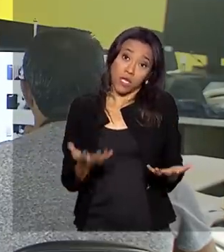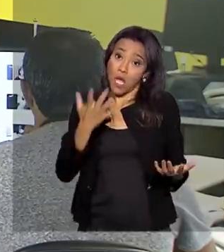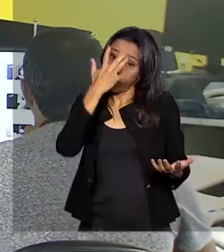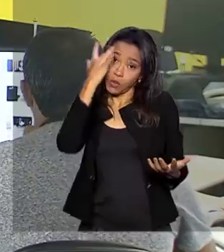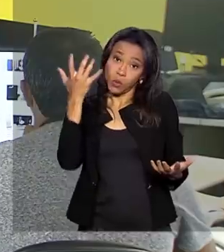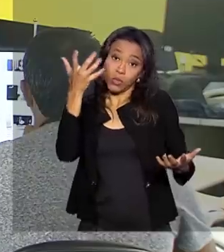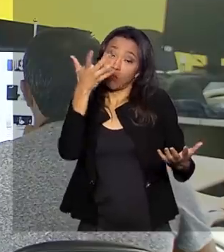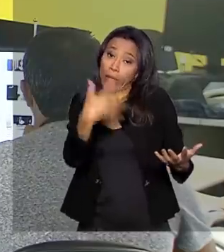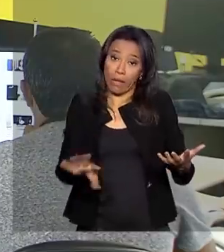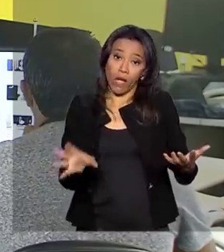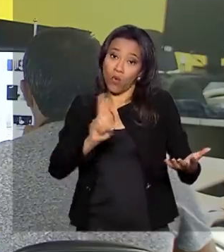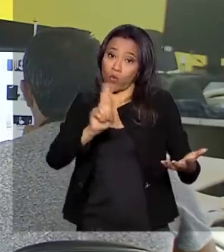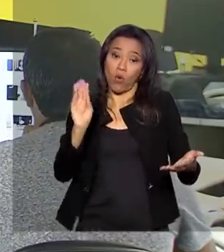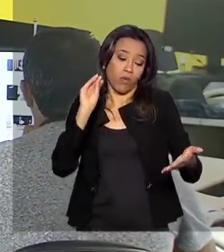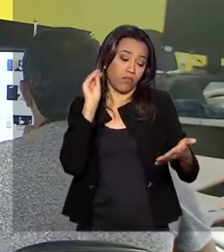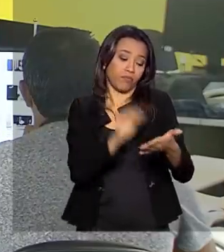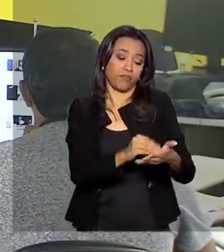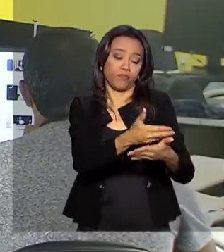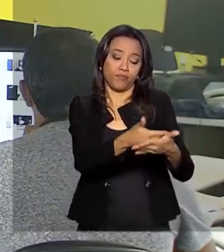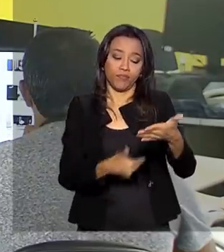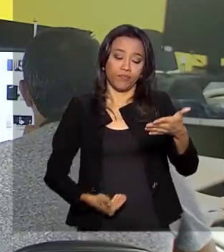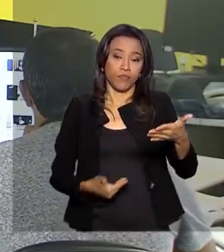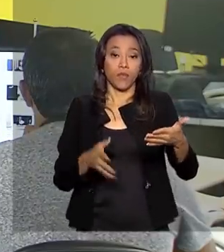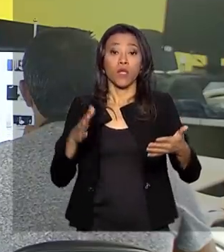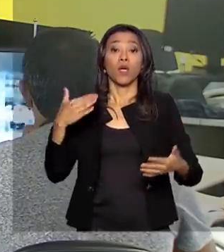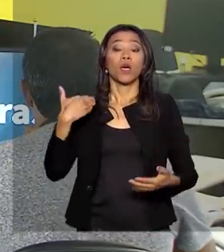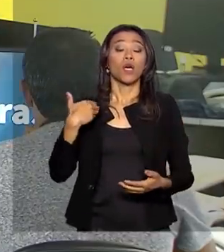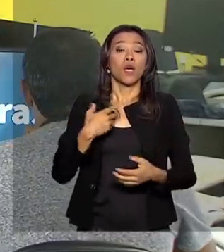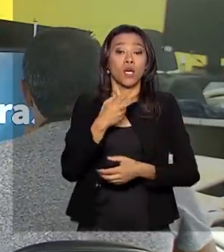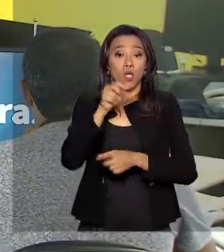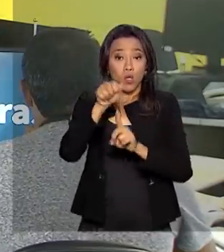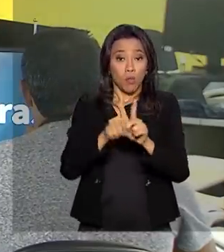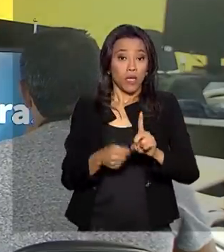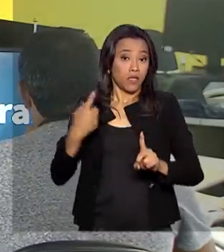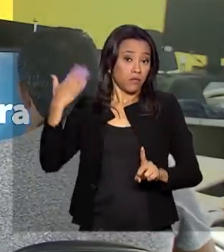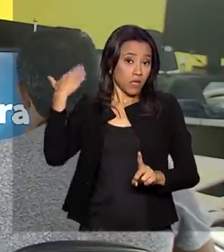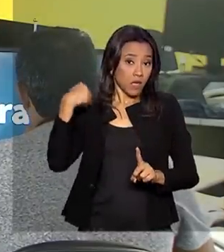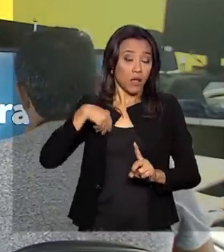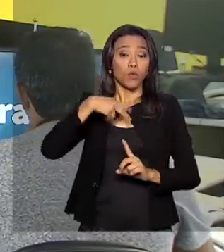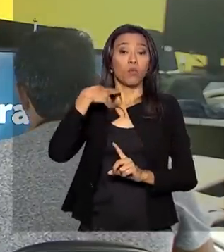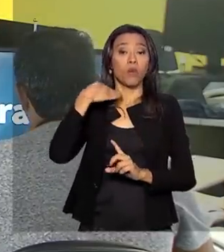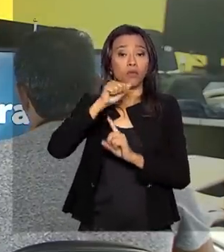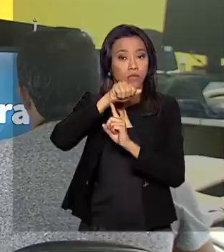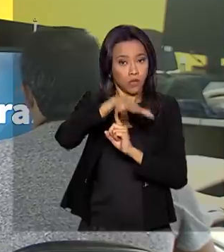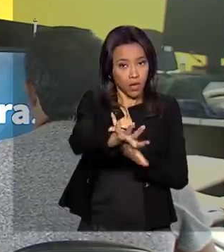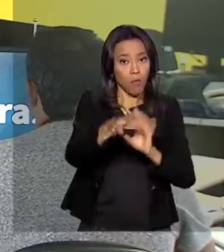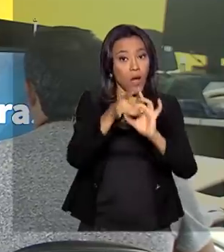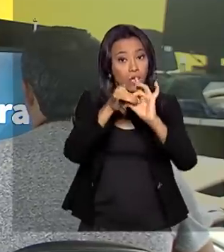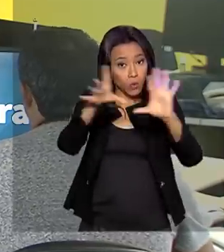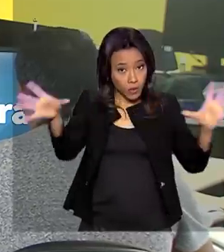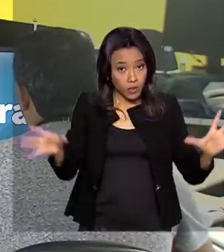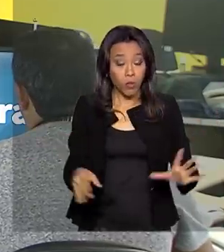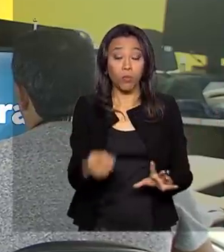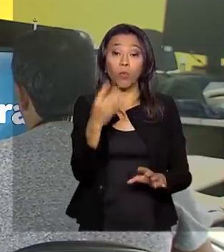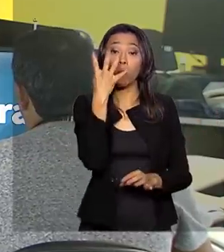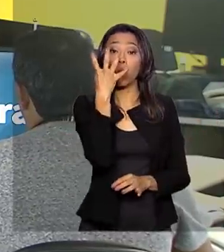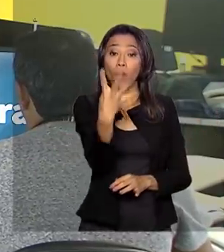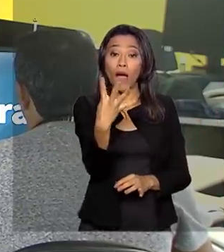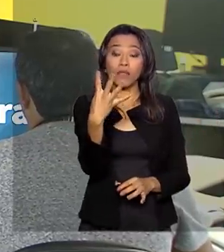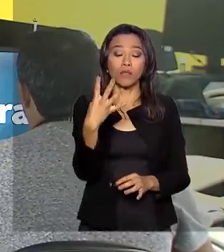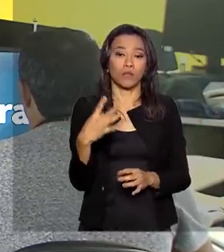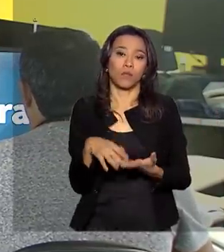não estar na relação. No mês passado, o Banco Central autorizou a gestão desse cadastro por quatro empresas de bancos de dados.